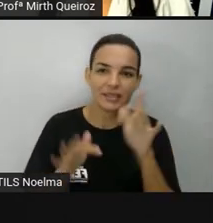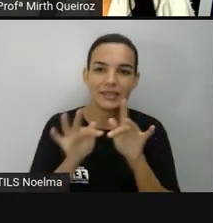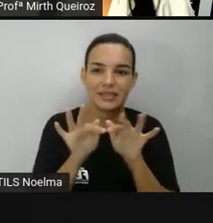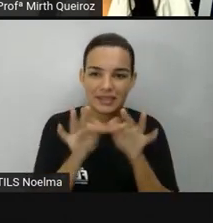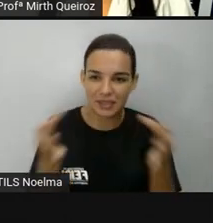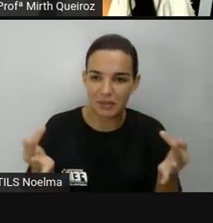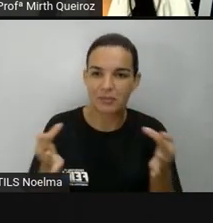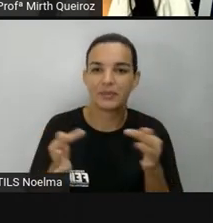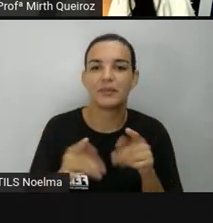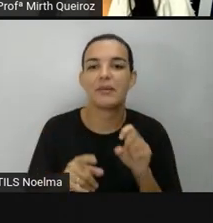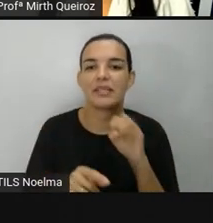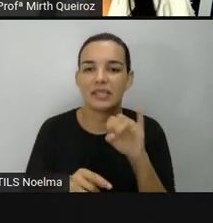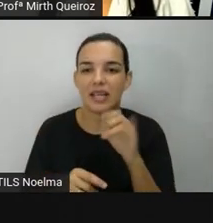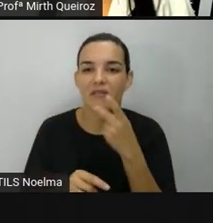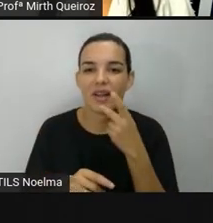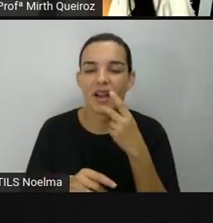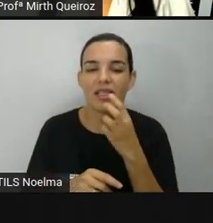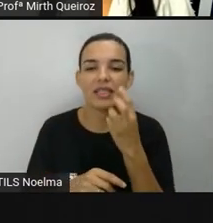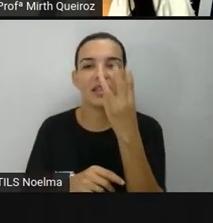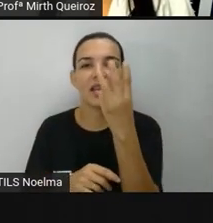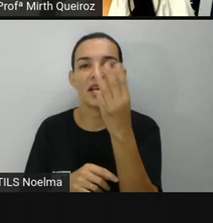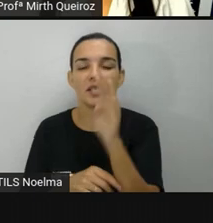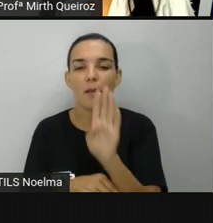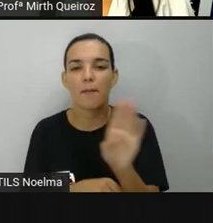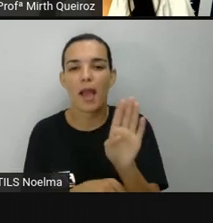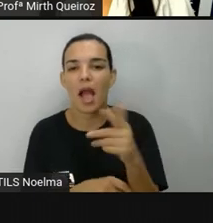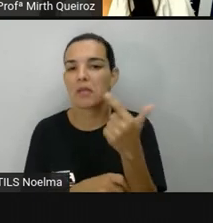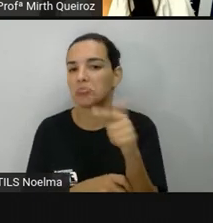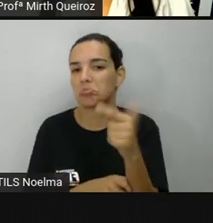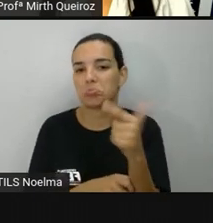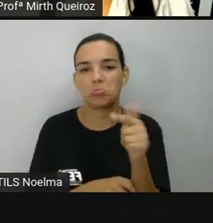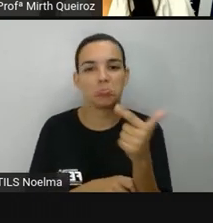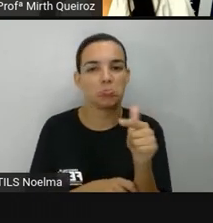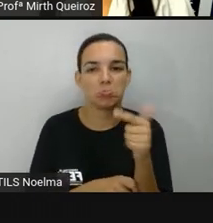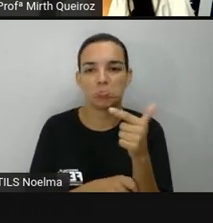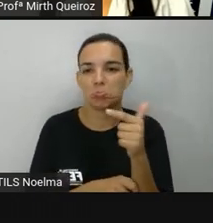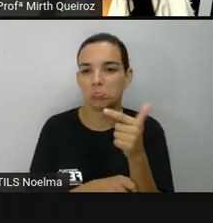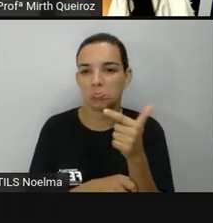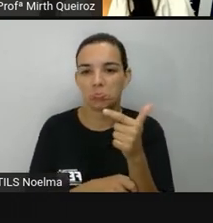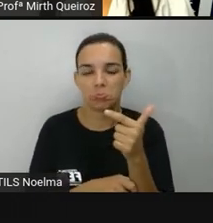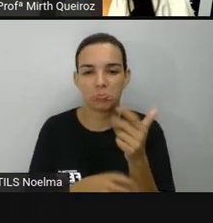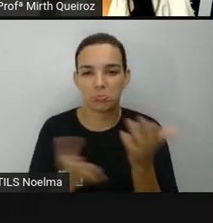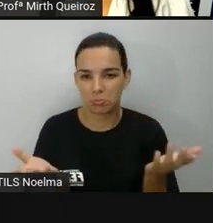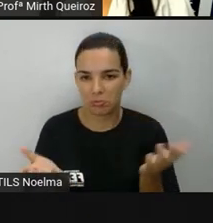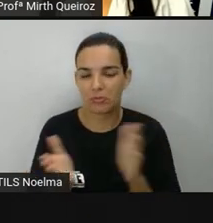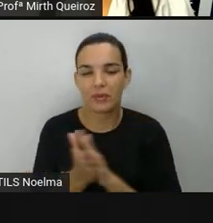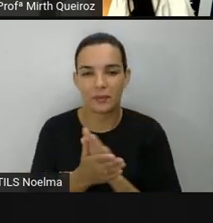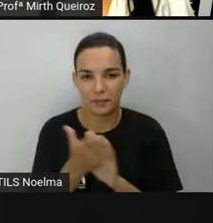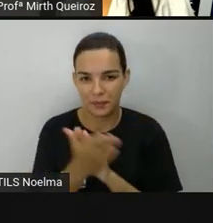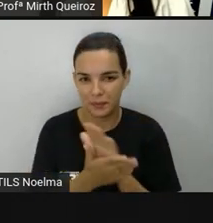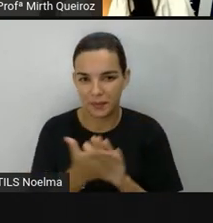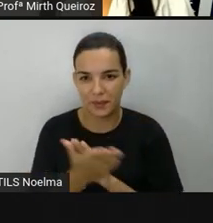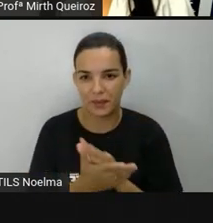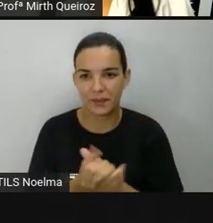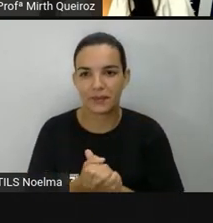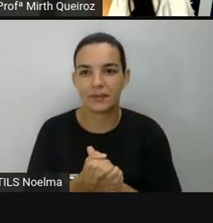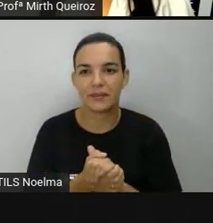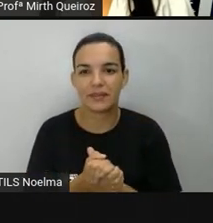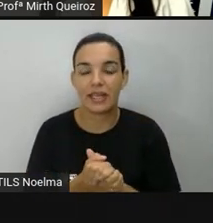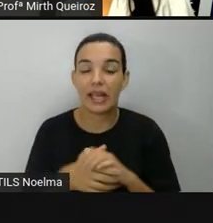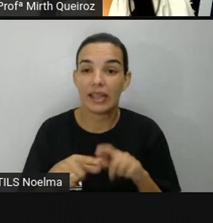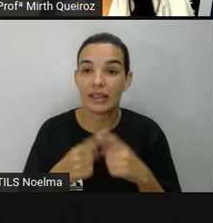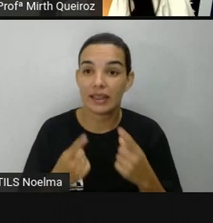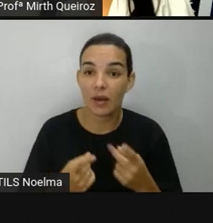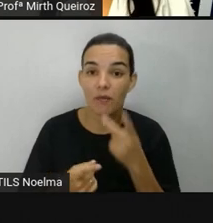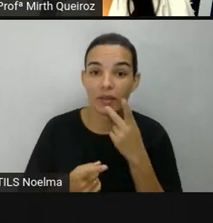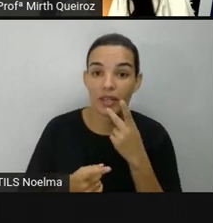ele dissesse 3B, não tem nada aqui, ó, entre o 3 e o B aqui, na direção do B. Então